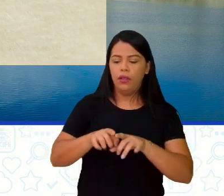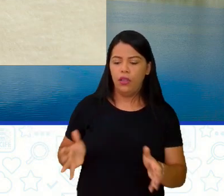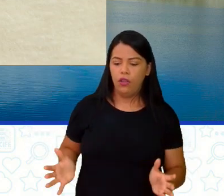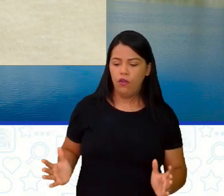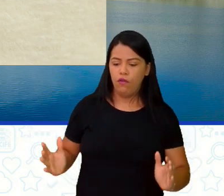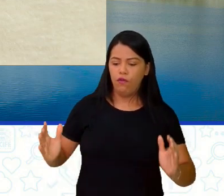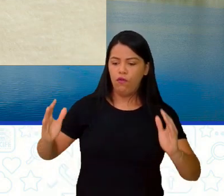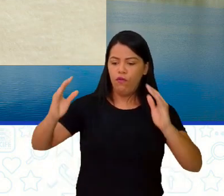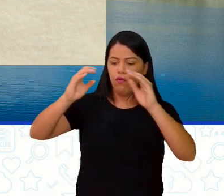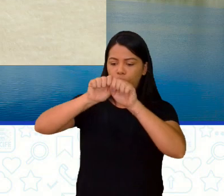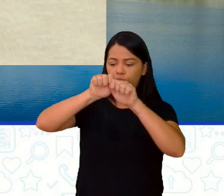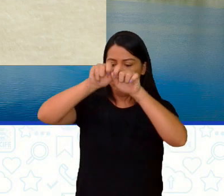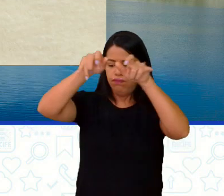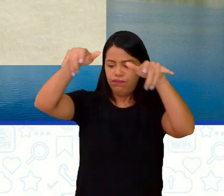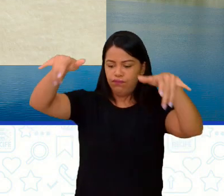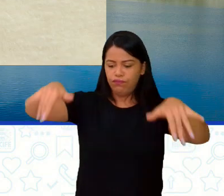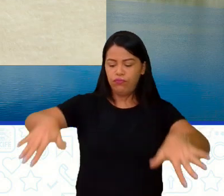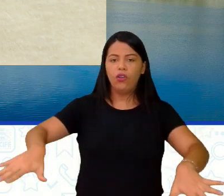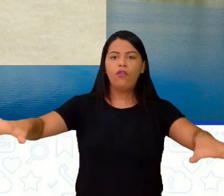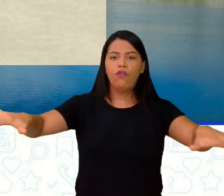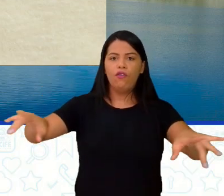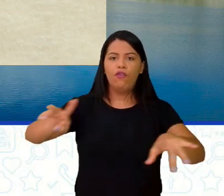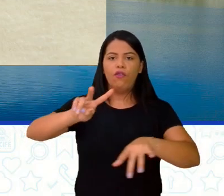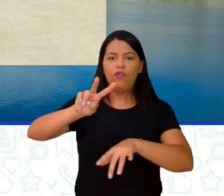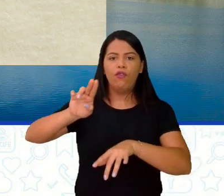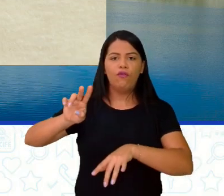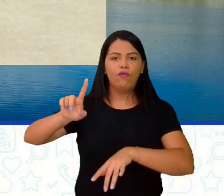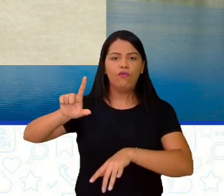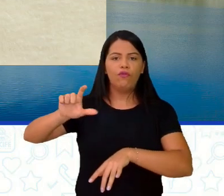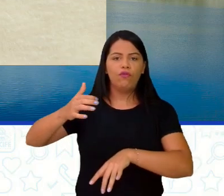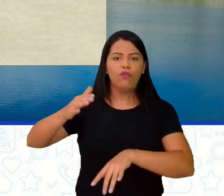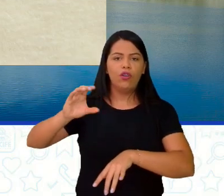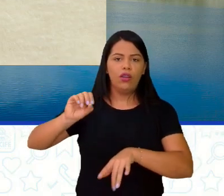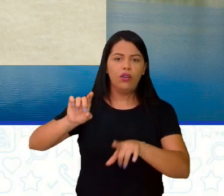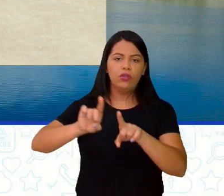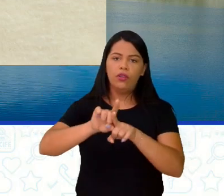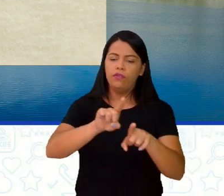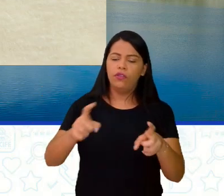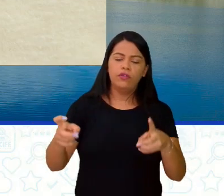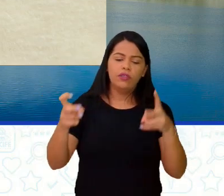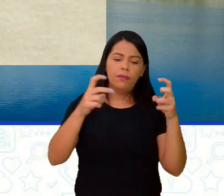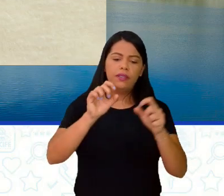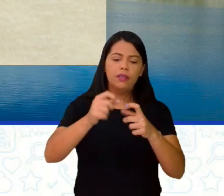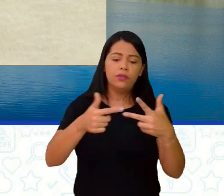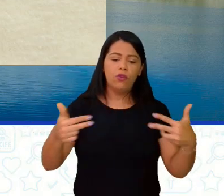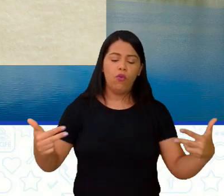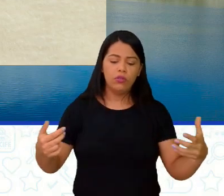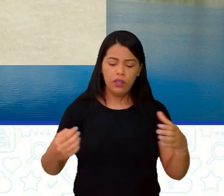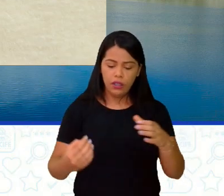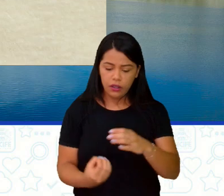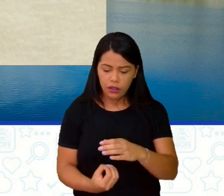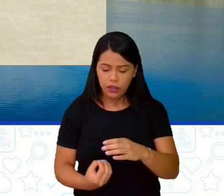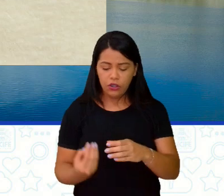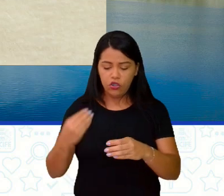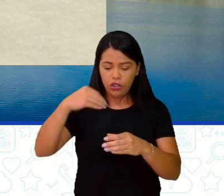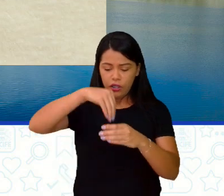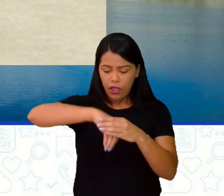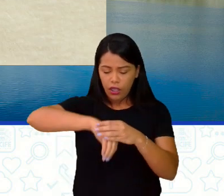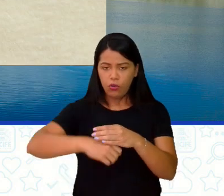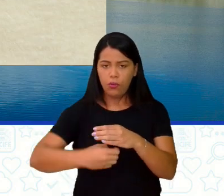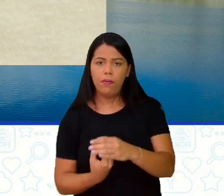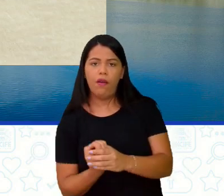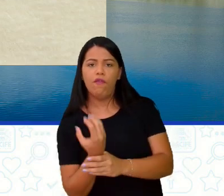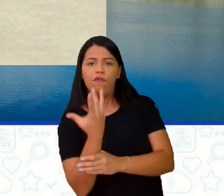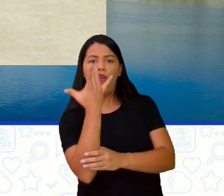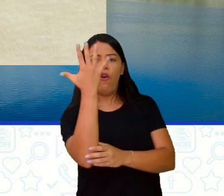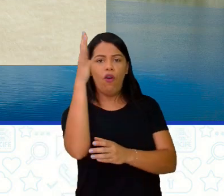ocorrem na parte interna do planeta. Quando a gente